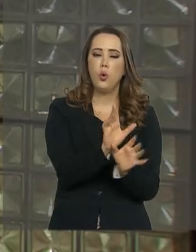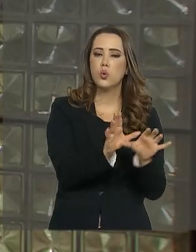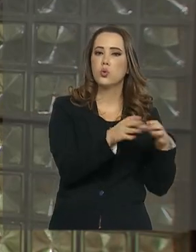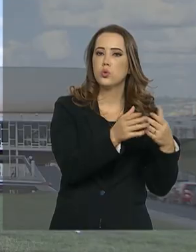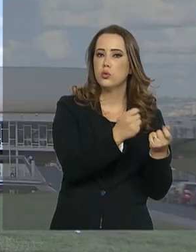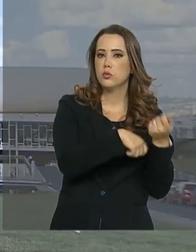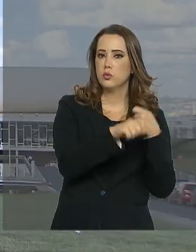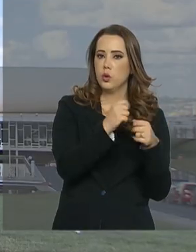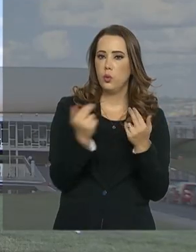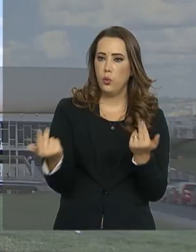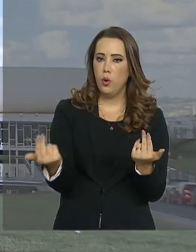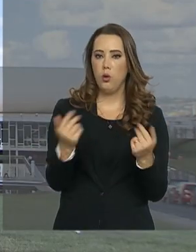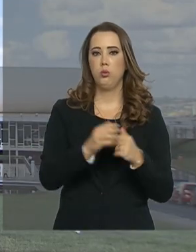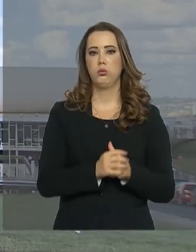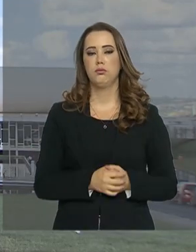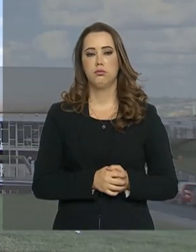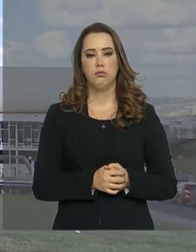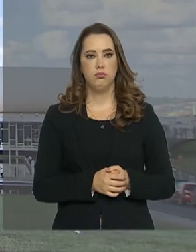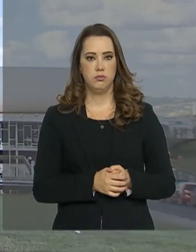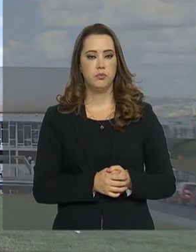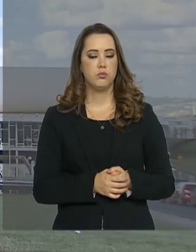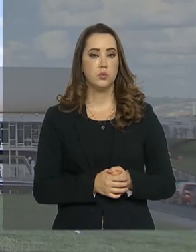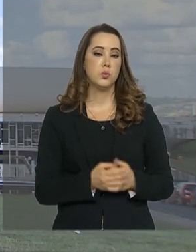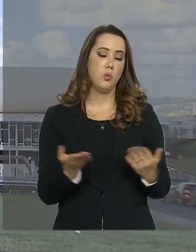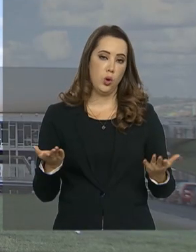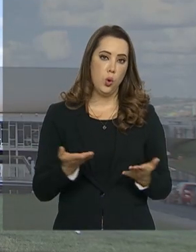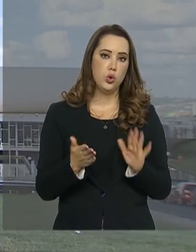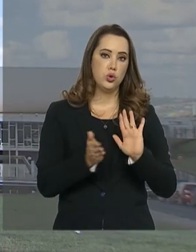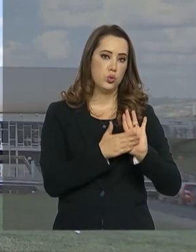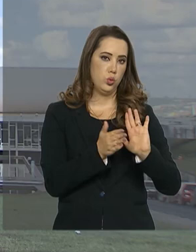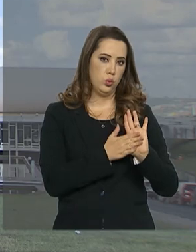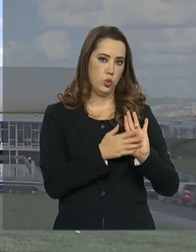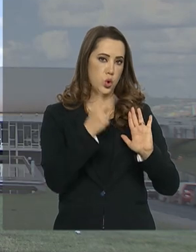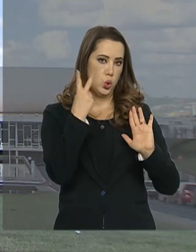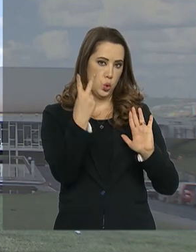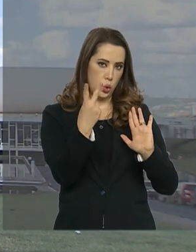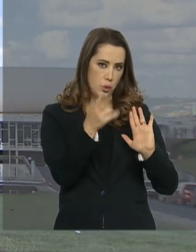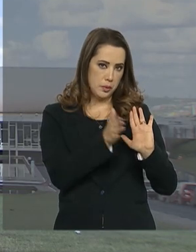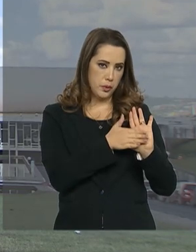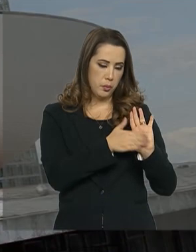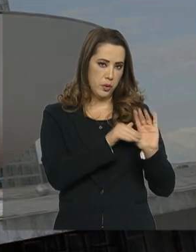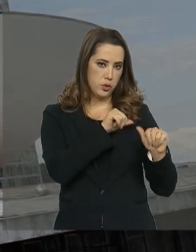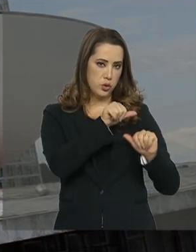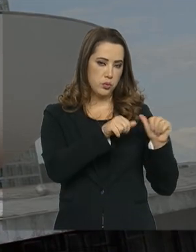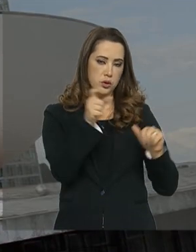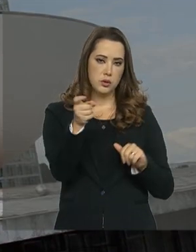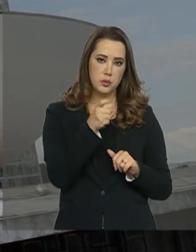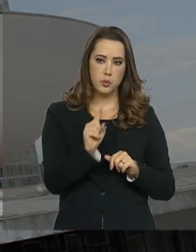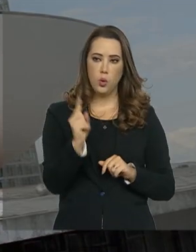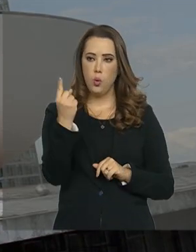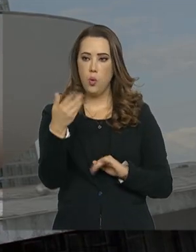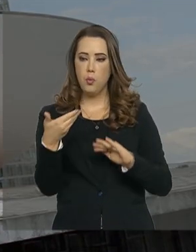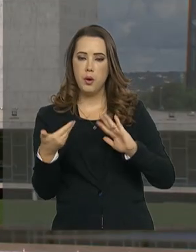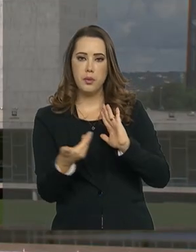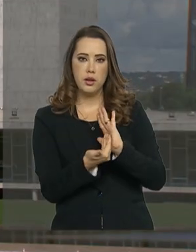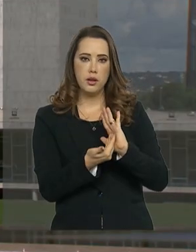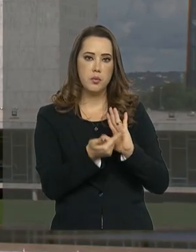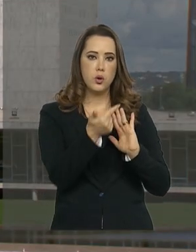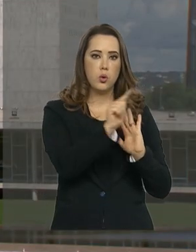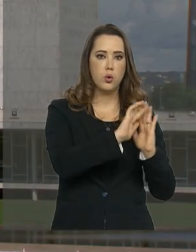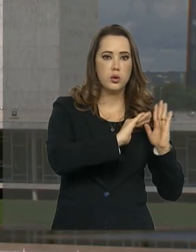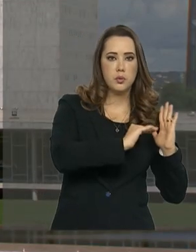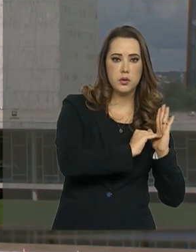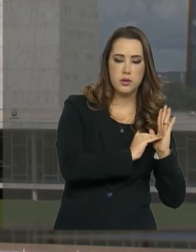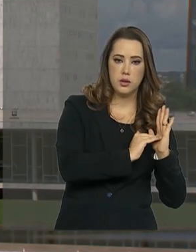economia. Atualmente, duas propostas de reforma tributária tramitam pelo Congresso Nacional, uma pela Câmara, outra pelo